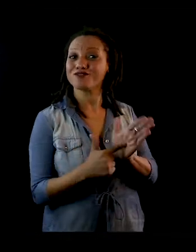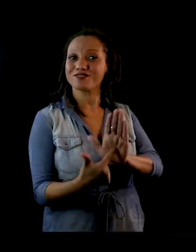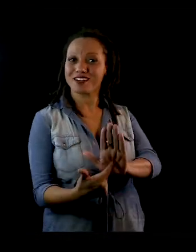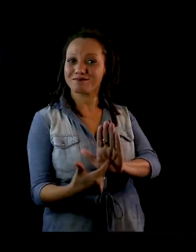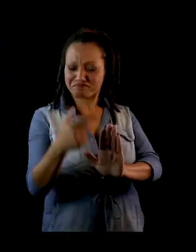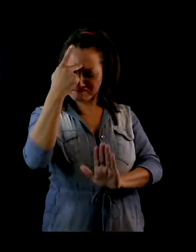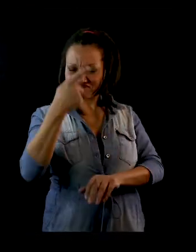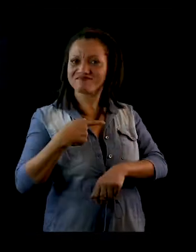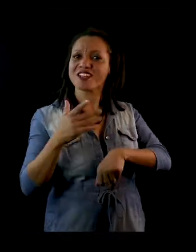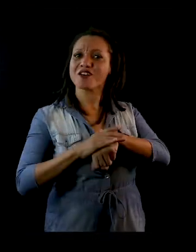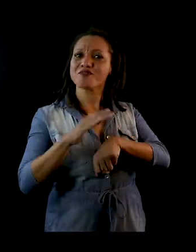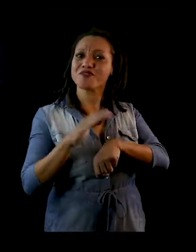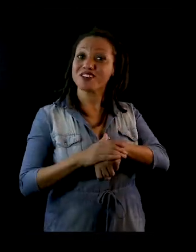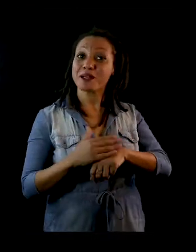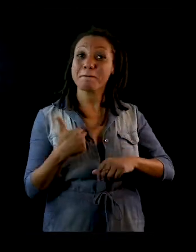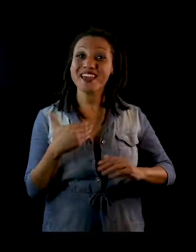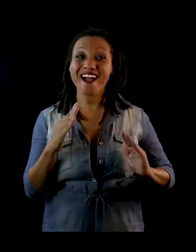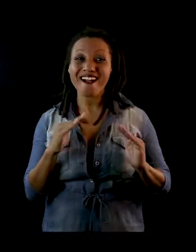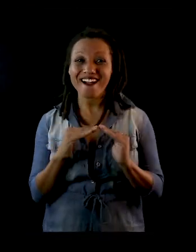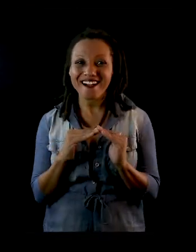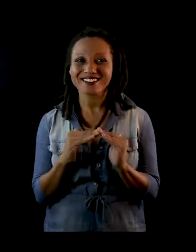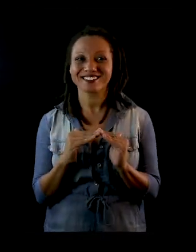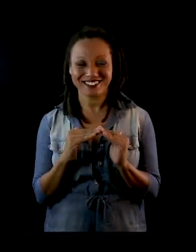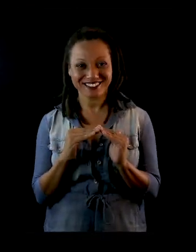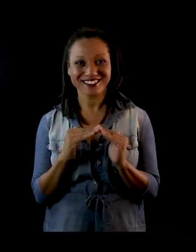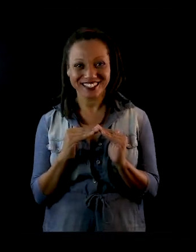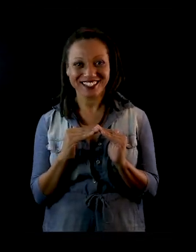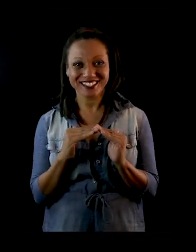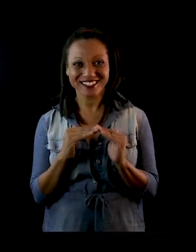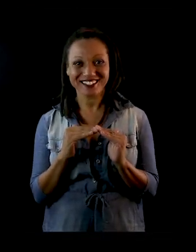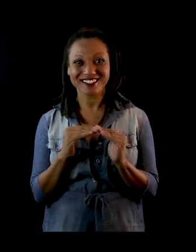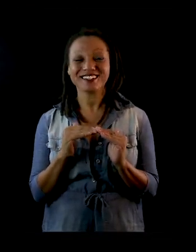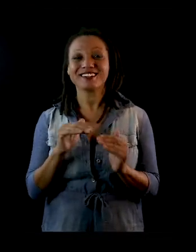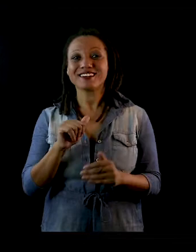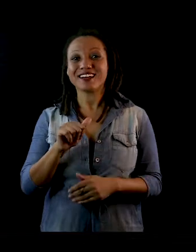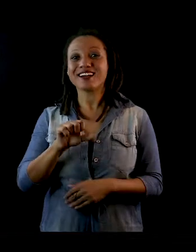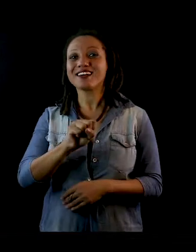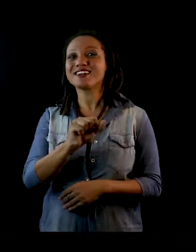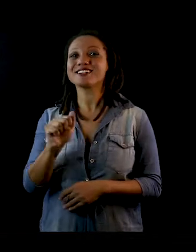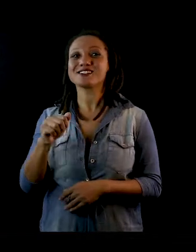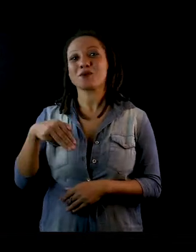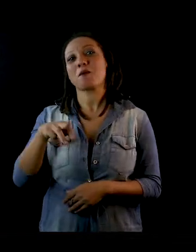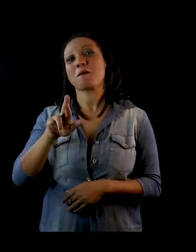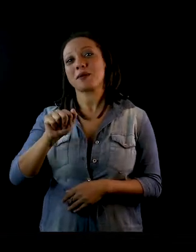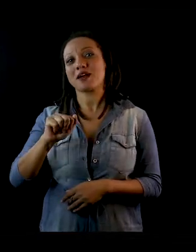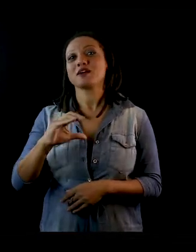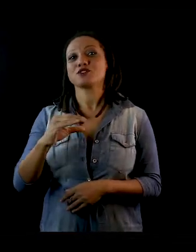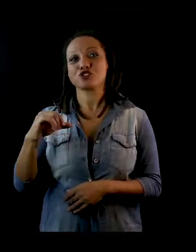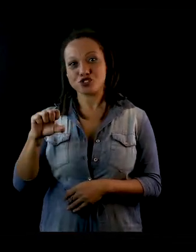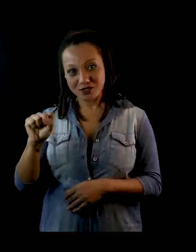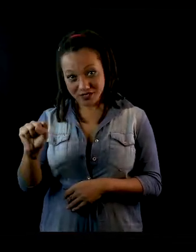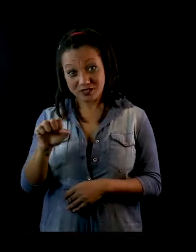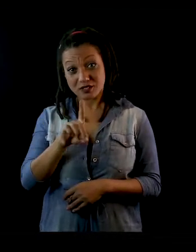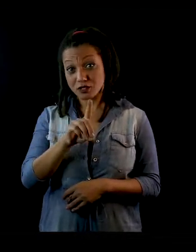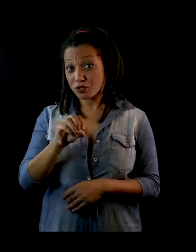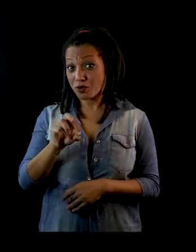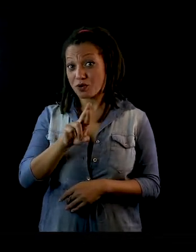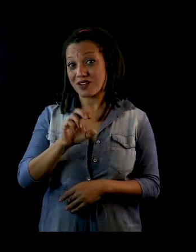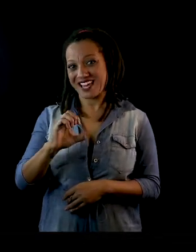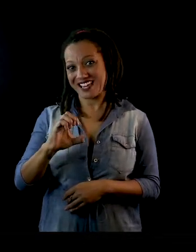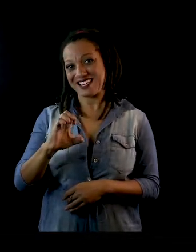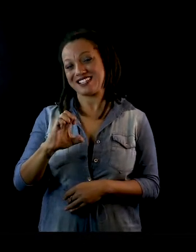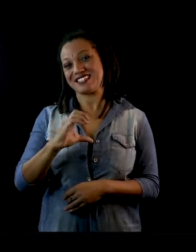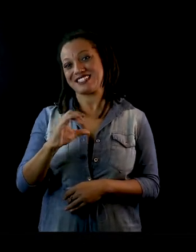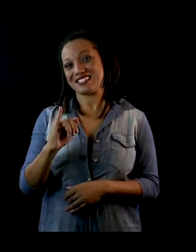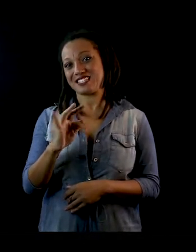autopubliquei, em casa, que é Assombrações do Recife Novo. E justamente